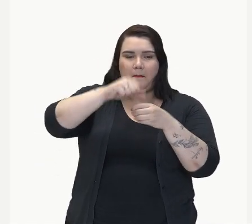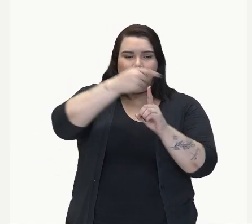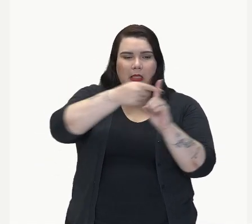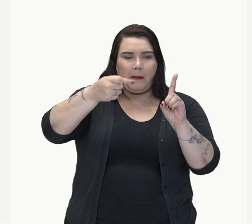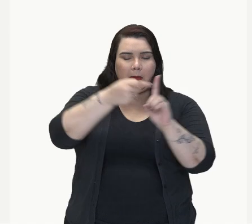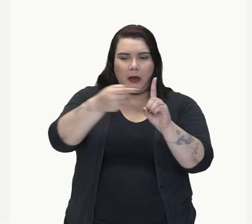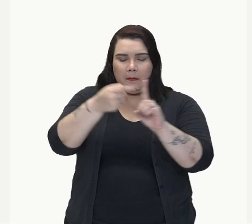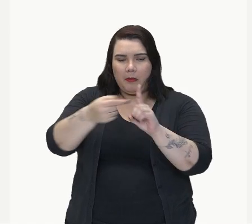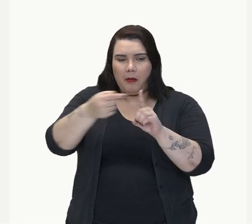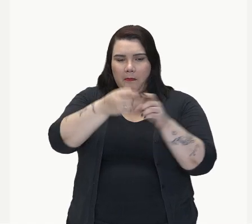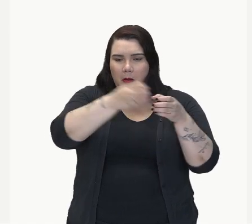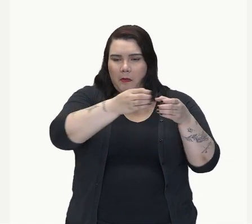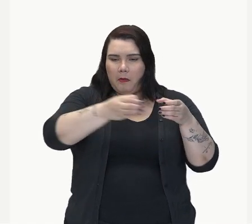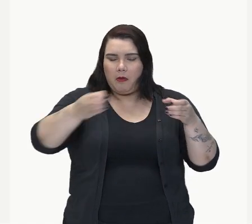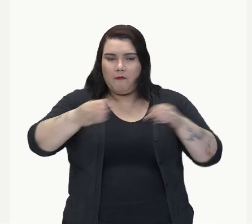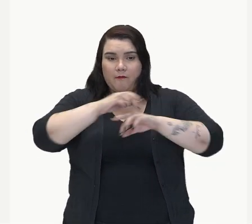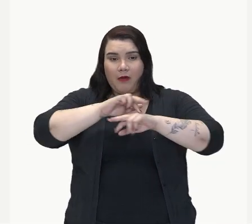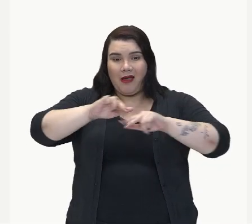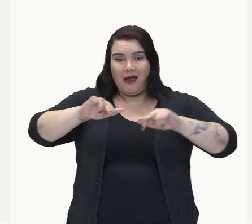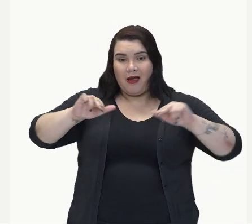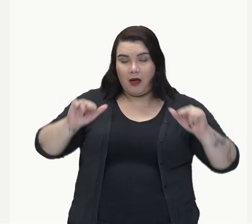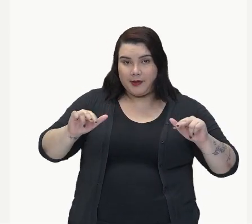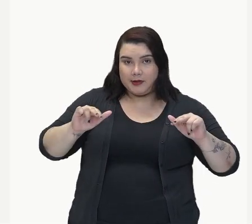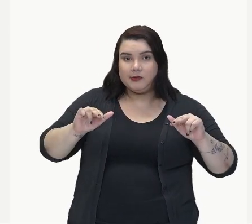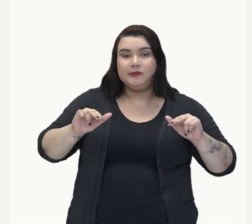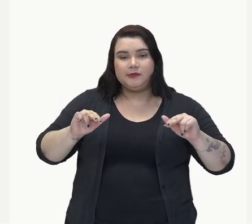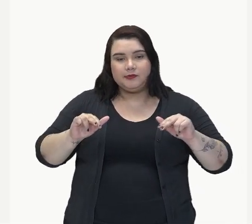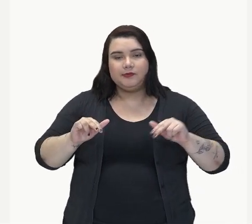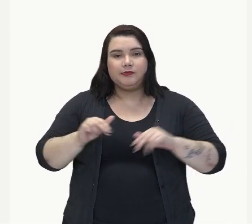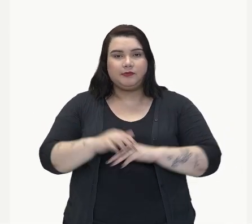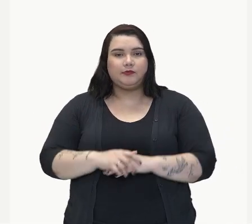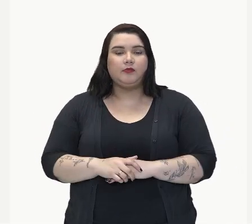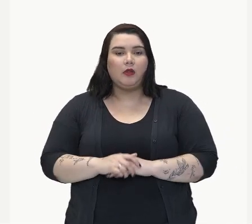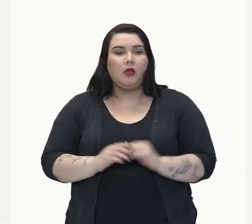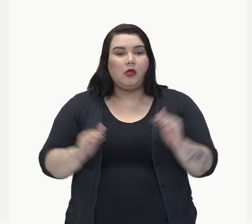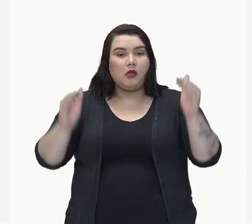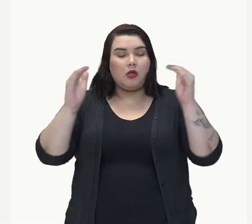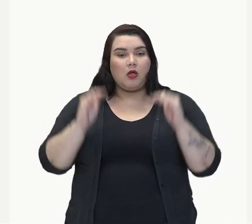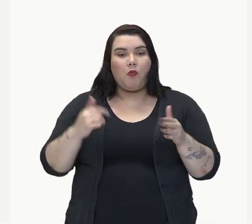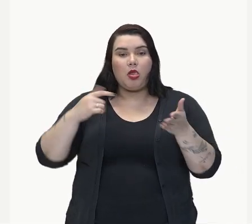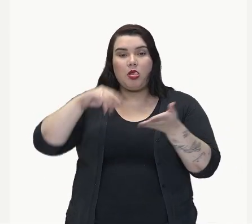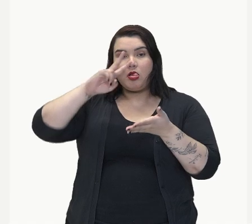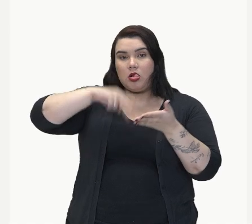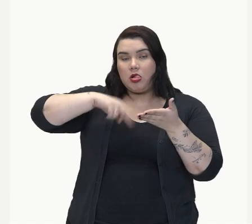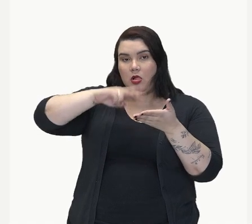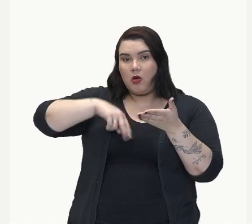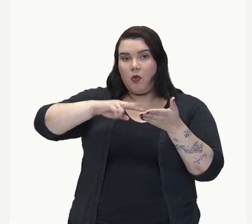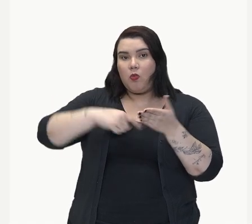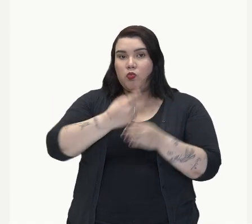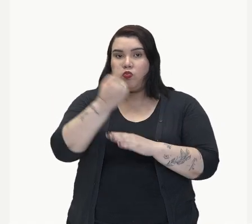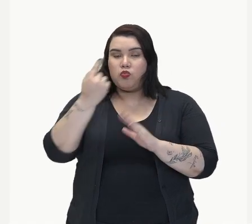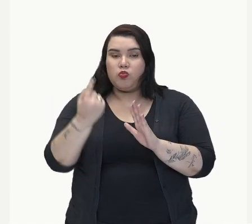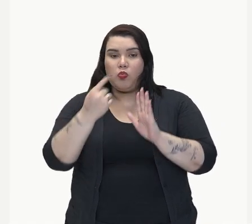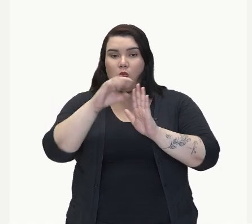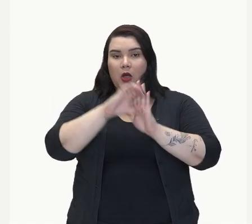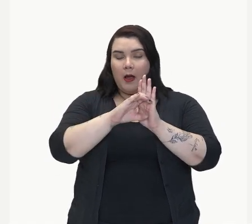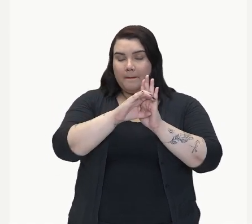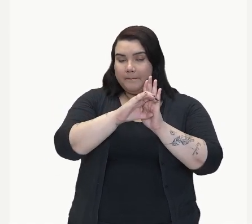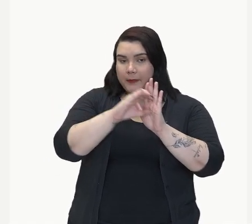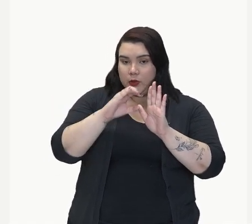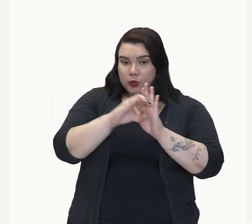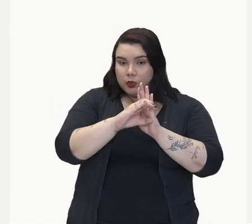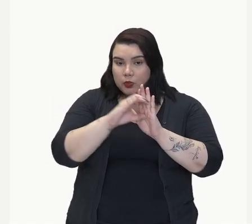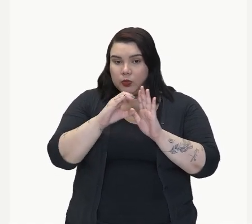capítulo e meio capítulo, né? Um meio. Então, tem o capítulo no masculino, por isso que